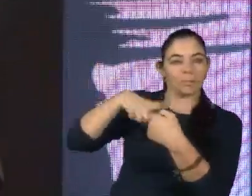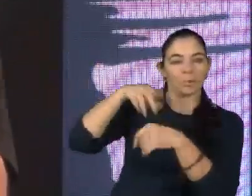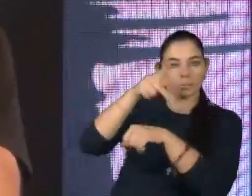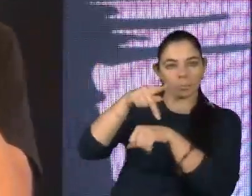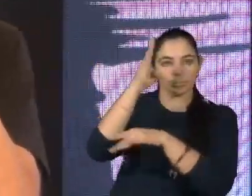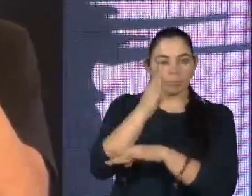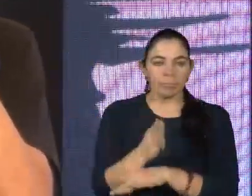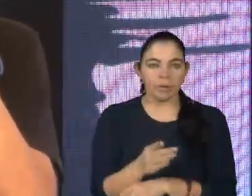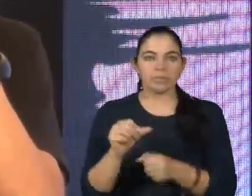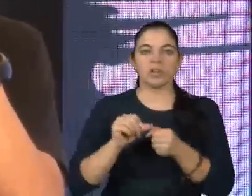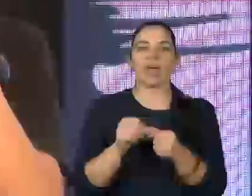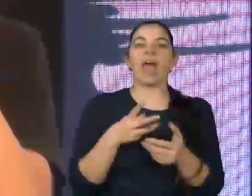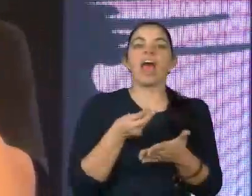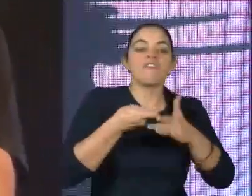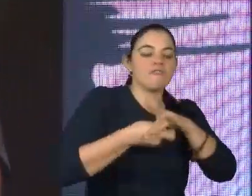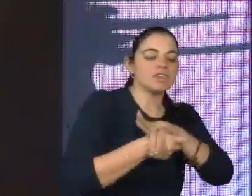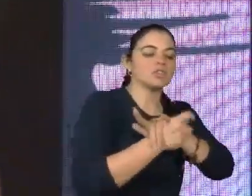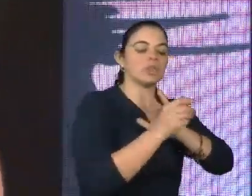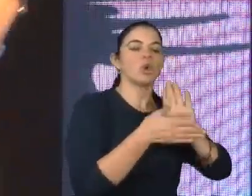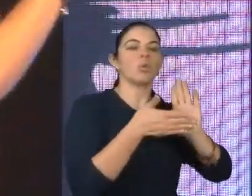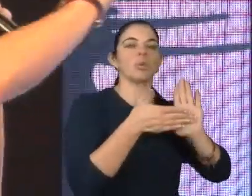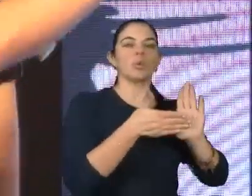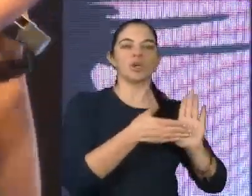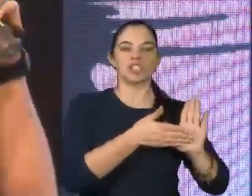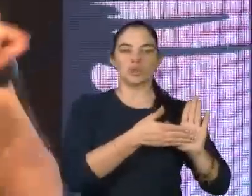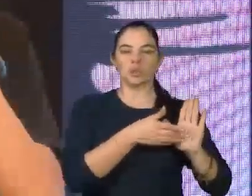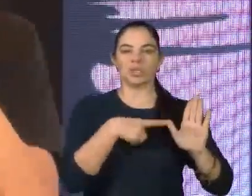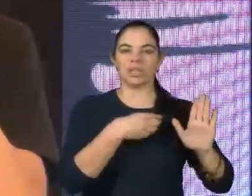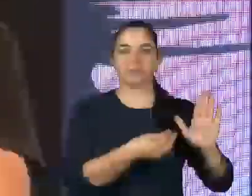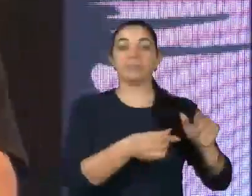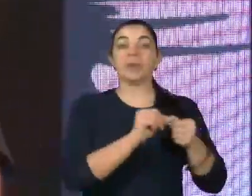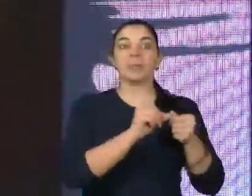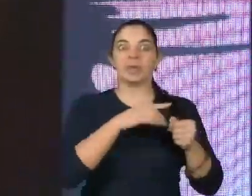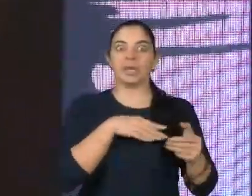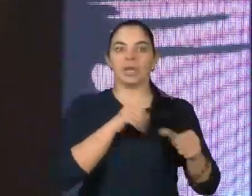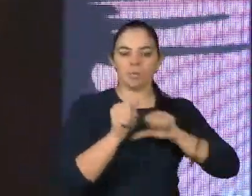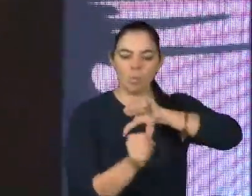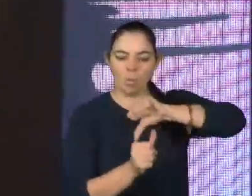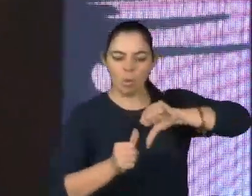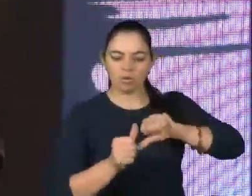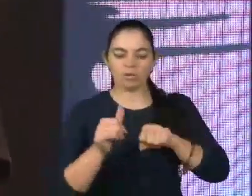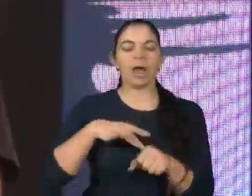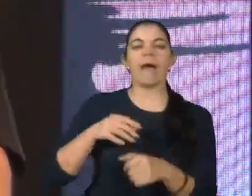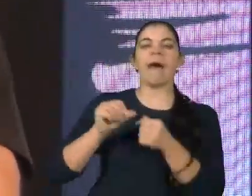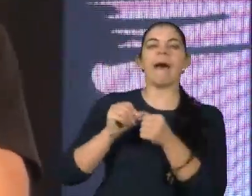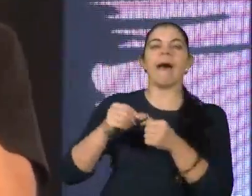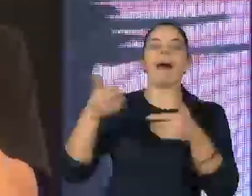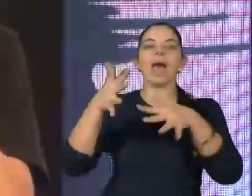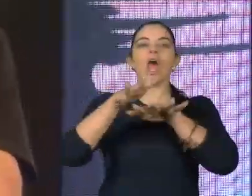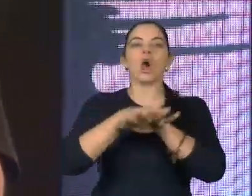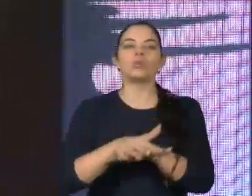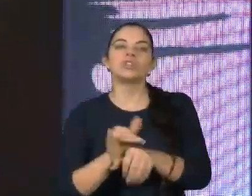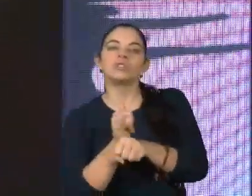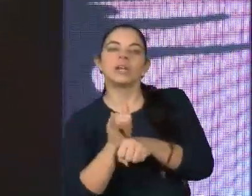investimentos com propósito. As empresas que migrarem para usar a inclusão como estratégia de inovação vão estar